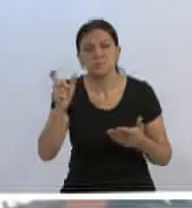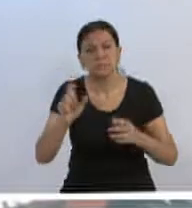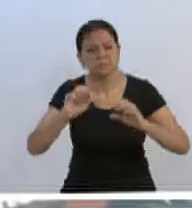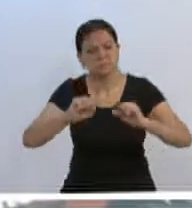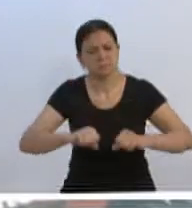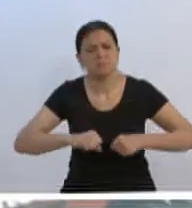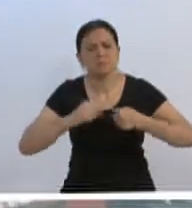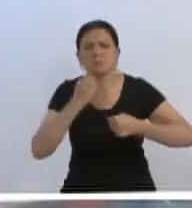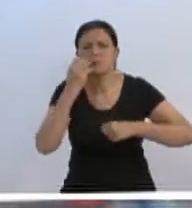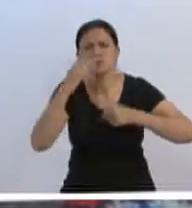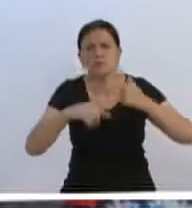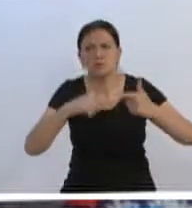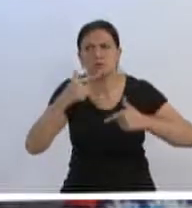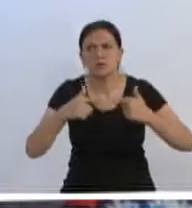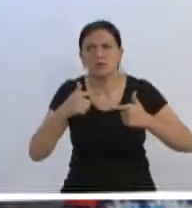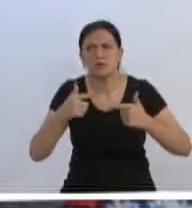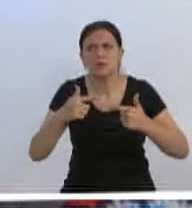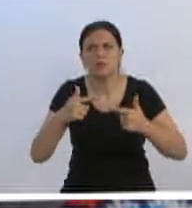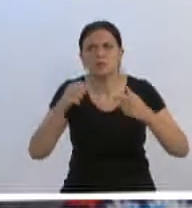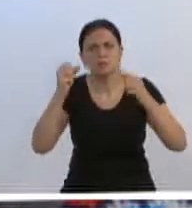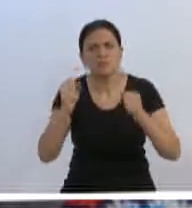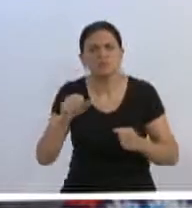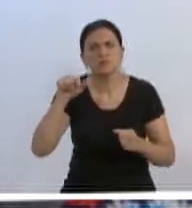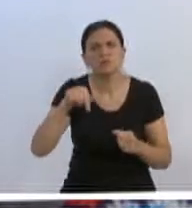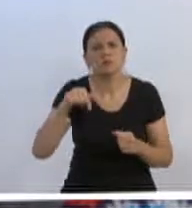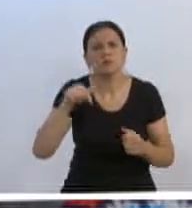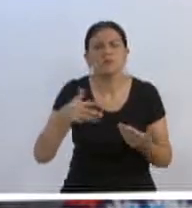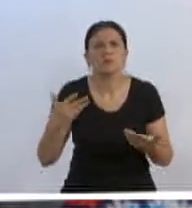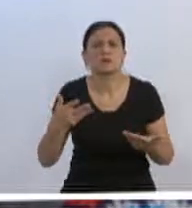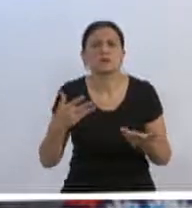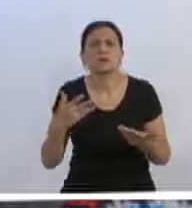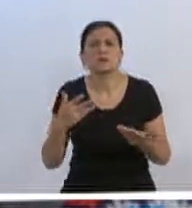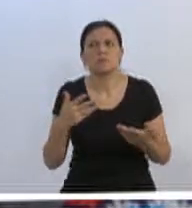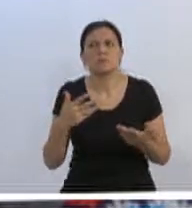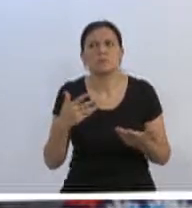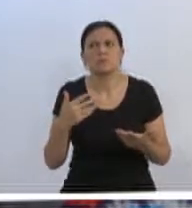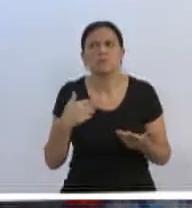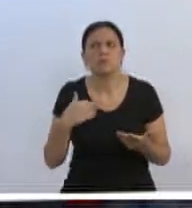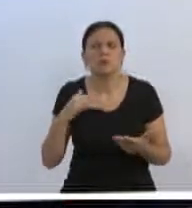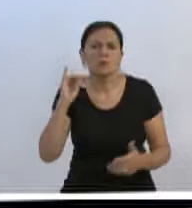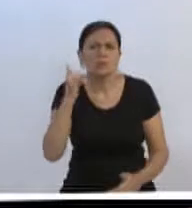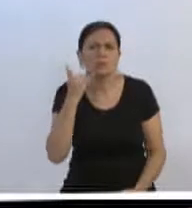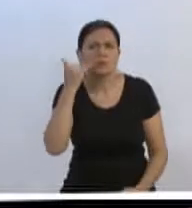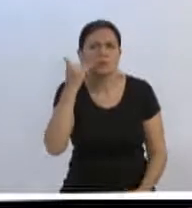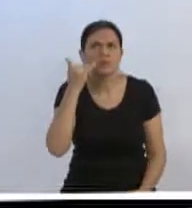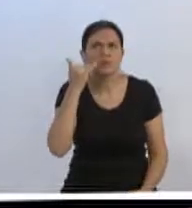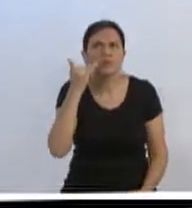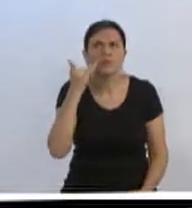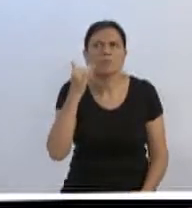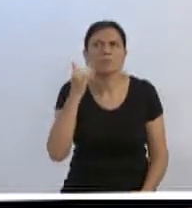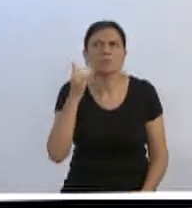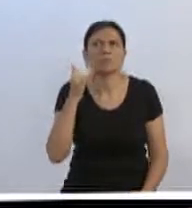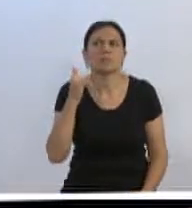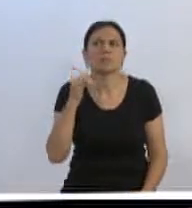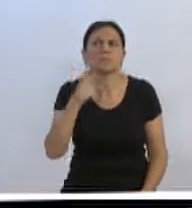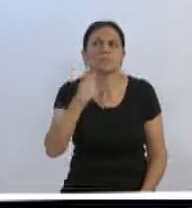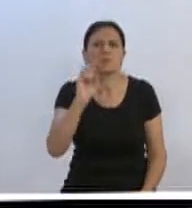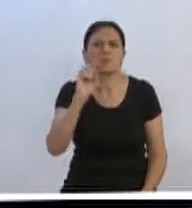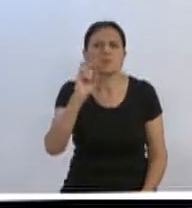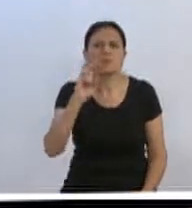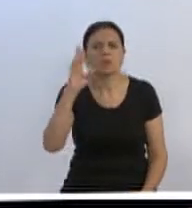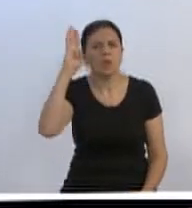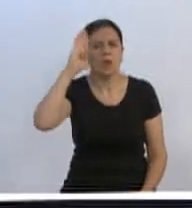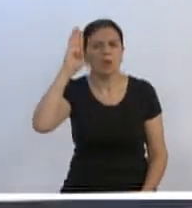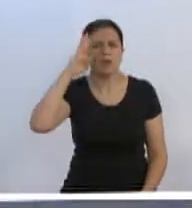fazer um bom trabalho? Poderia que citar alguns casos recentes com quem tive que manter contato, como o Coronel Menestrina, o Mica, que está aqui presente no